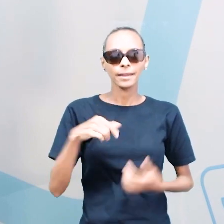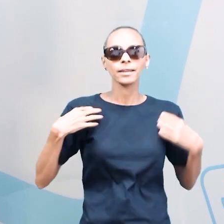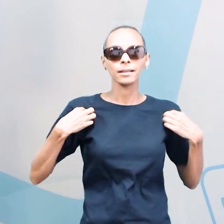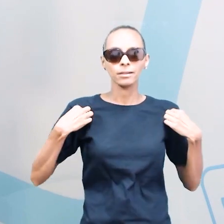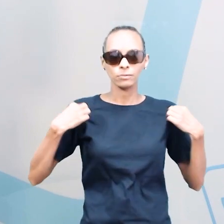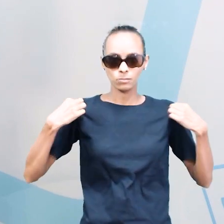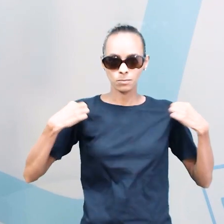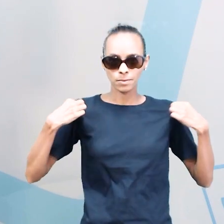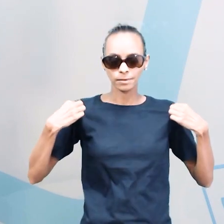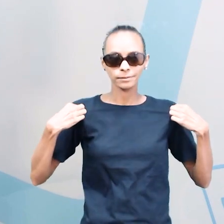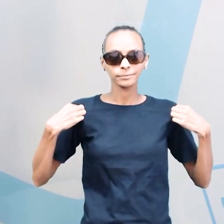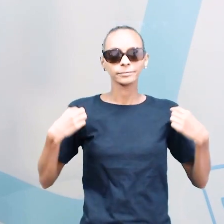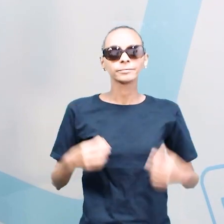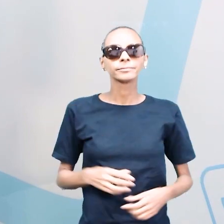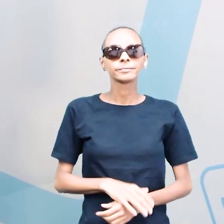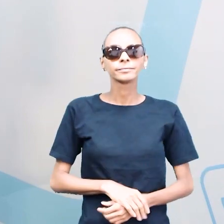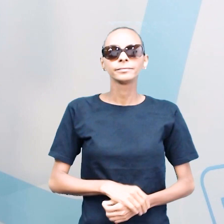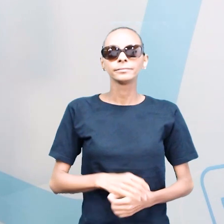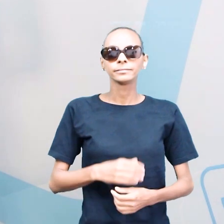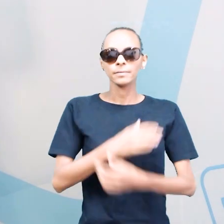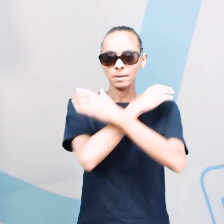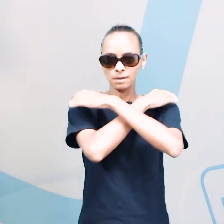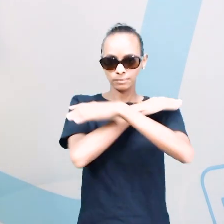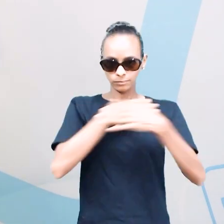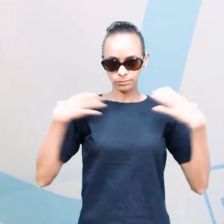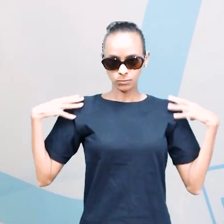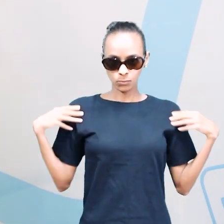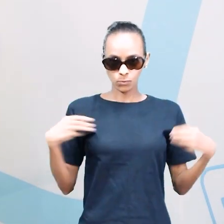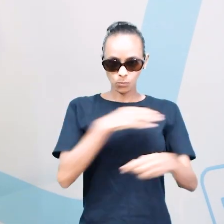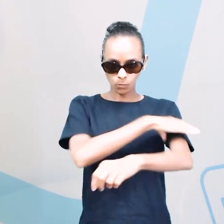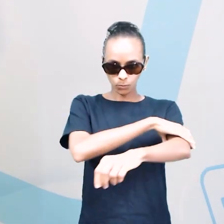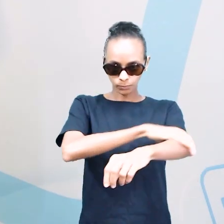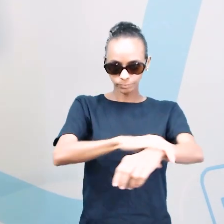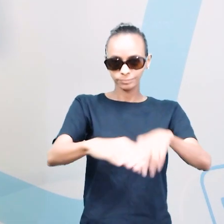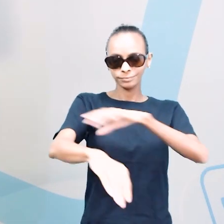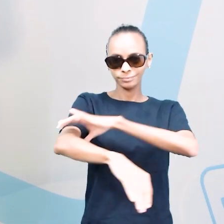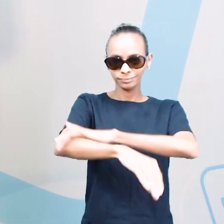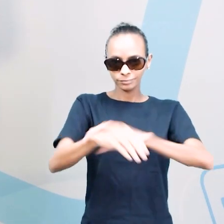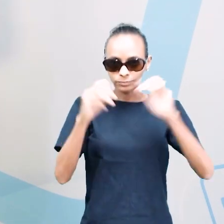Coat. Mais uma vez. Coat.